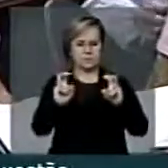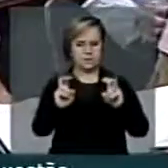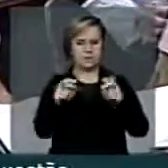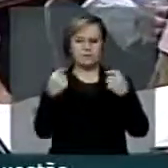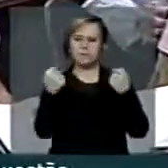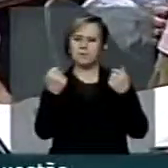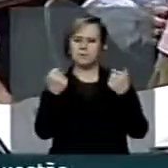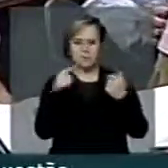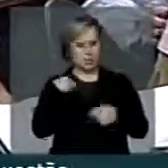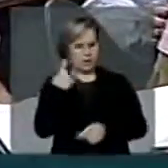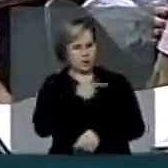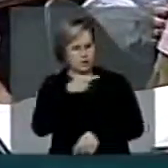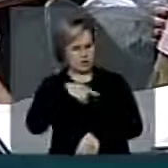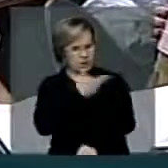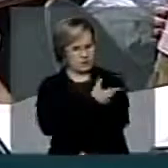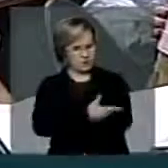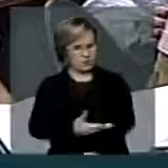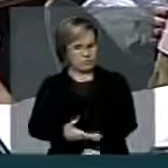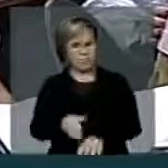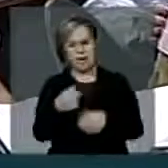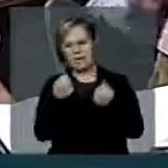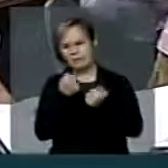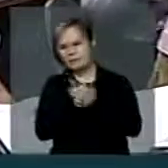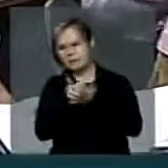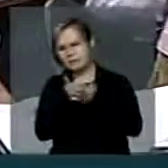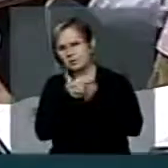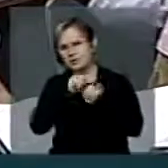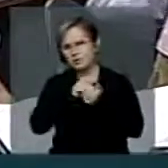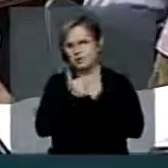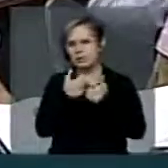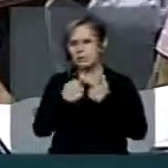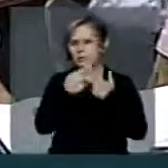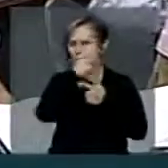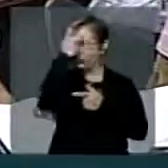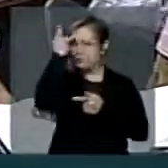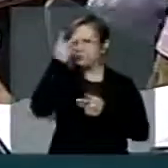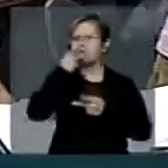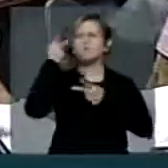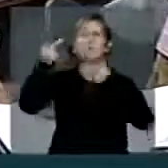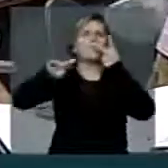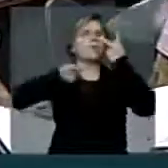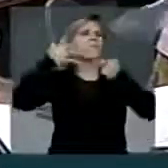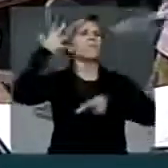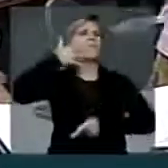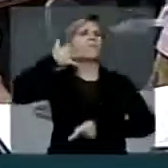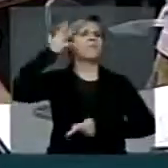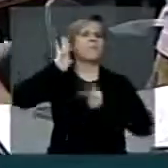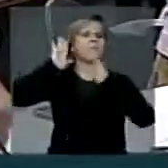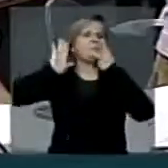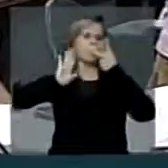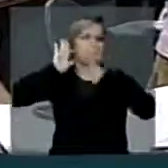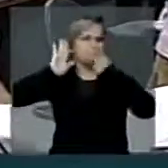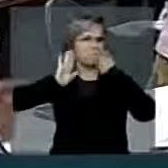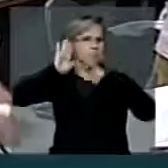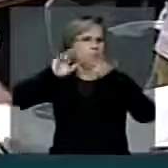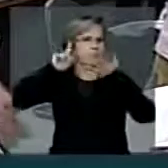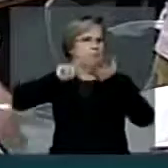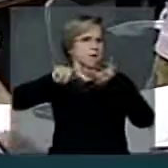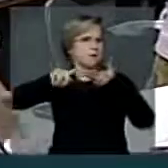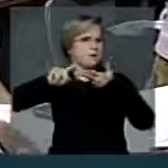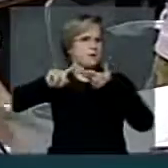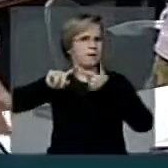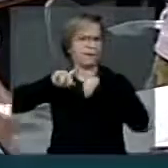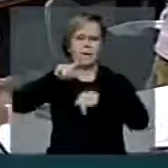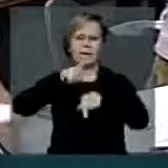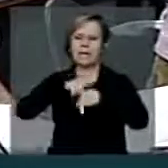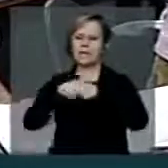revisada, porque as pessoas estão habituadas a fazer discurso, prometendo uma coisa e no exercício do